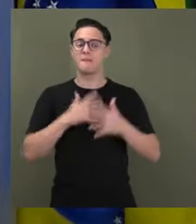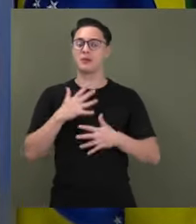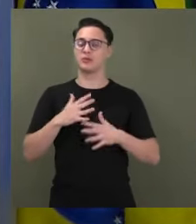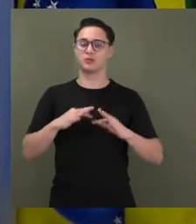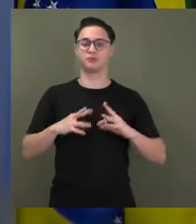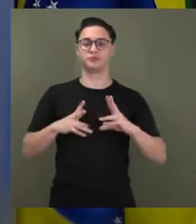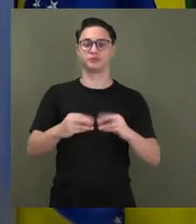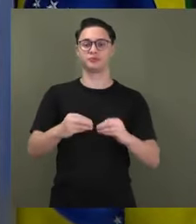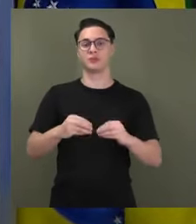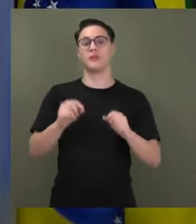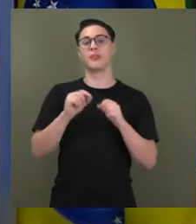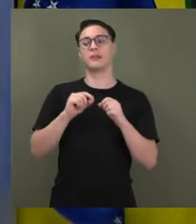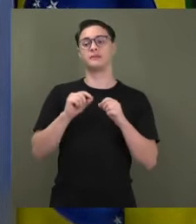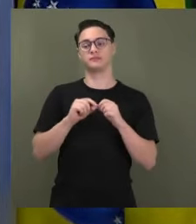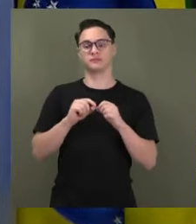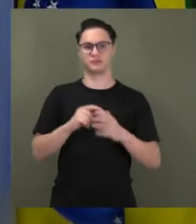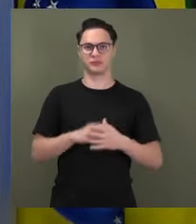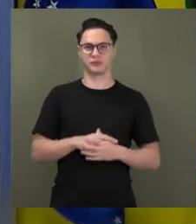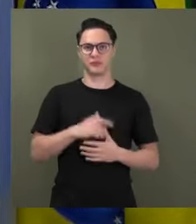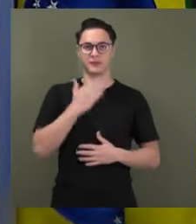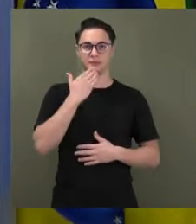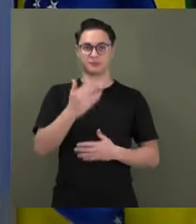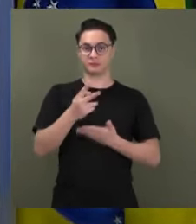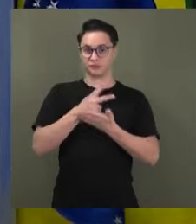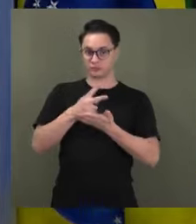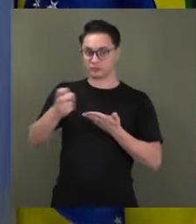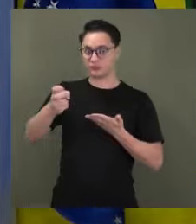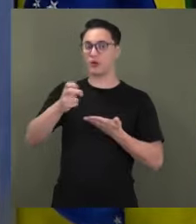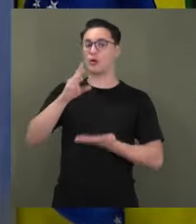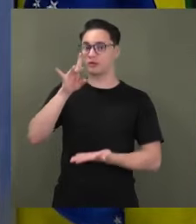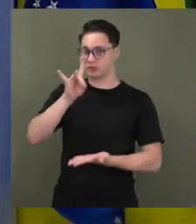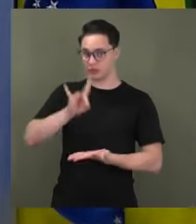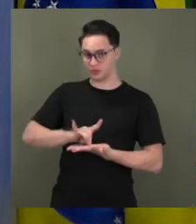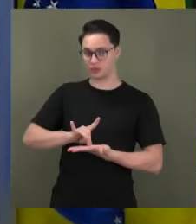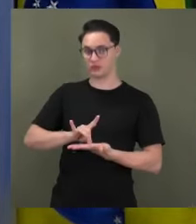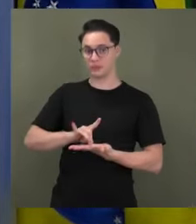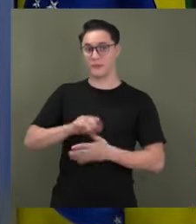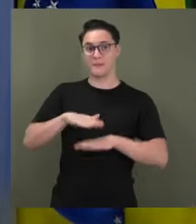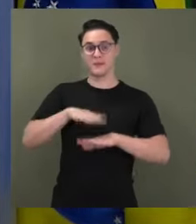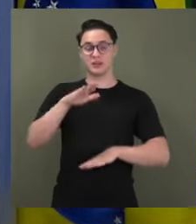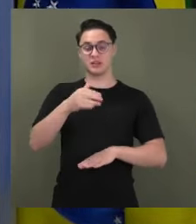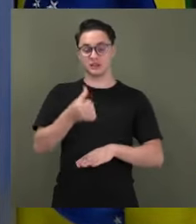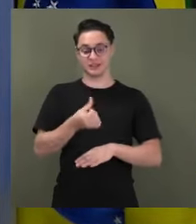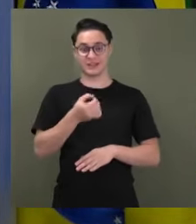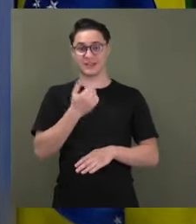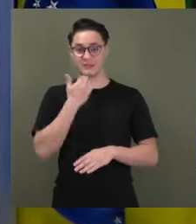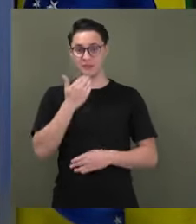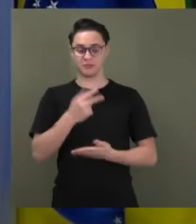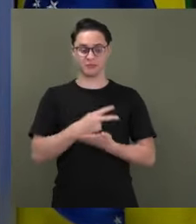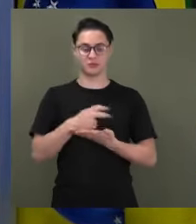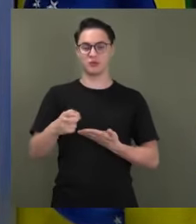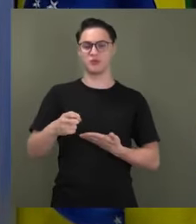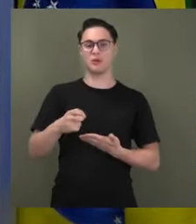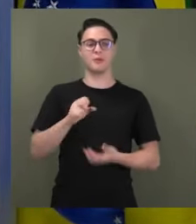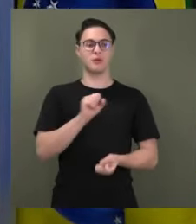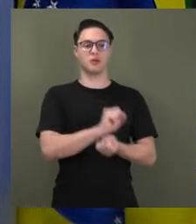faz que pedidos de impeachment, legítimos, robustos, tem mais de 60 nessa casa, não saiam da gaveta do